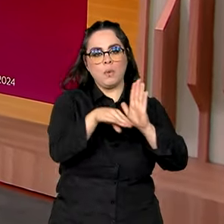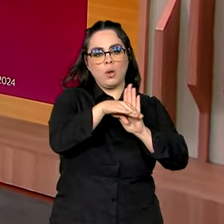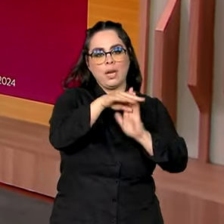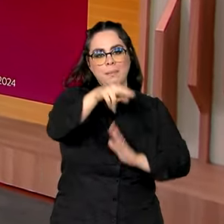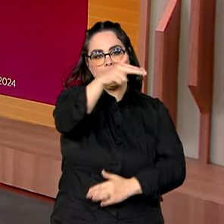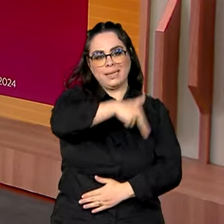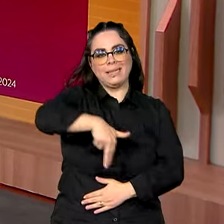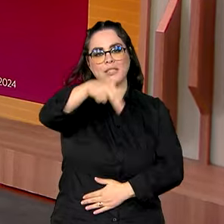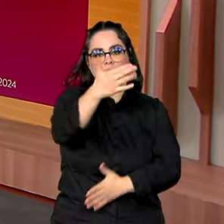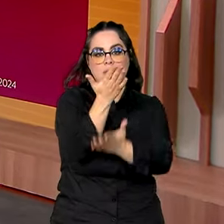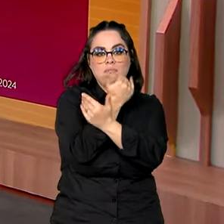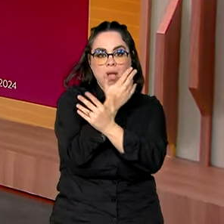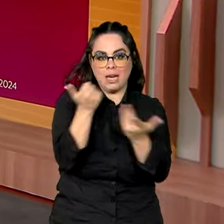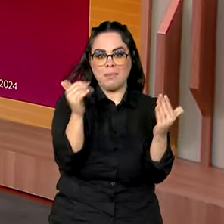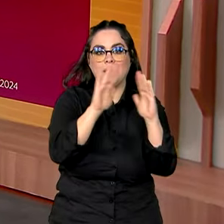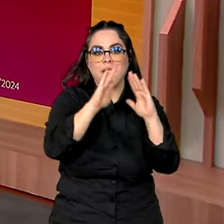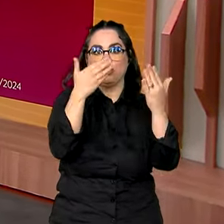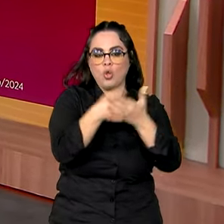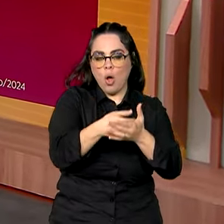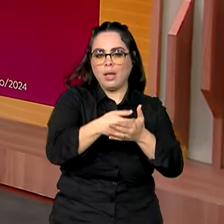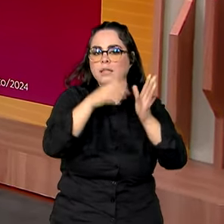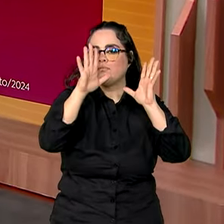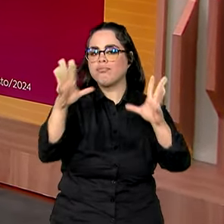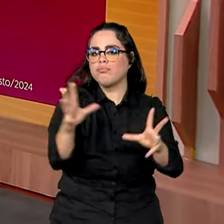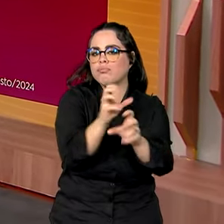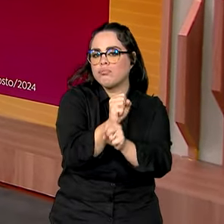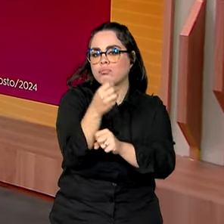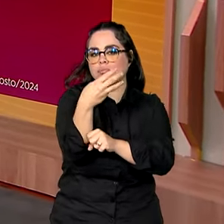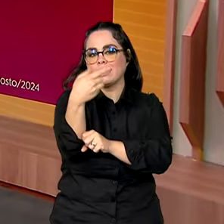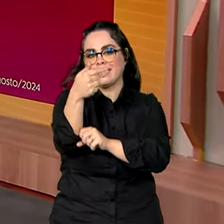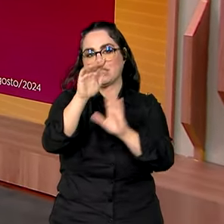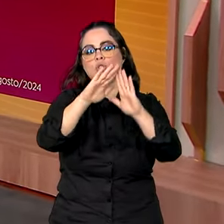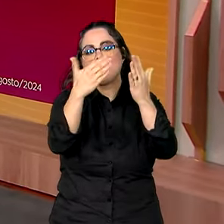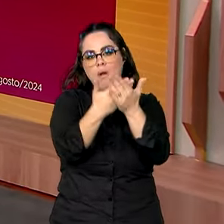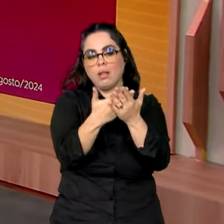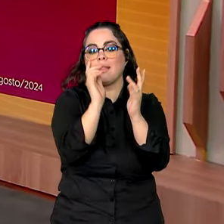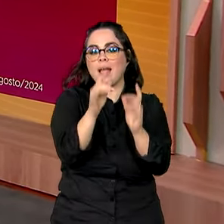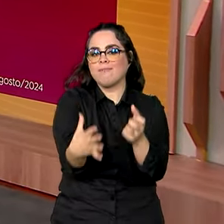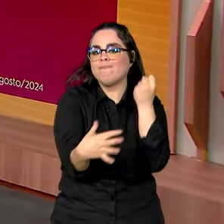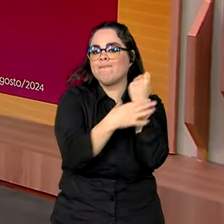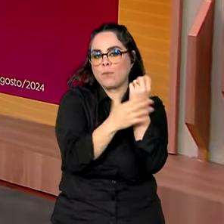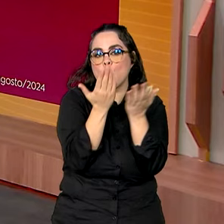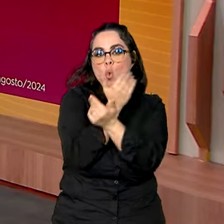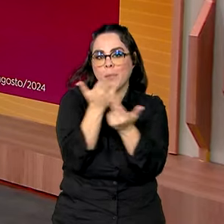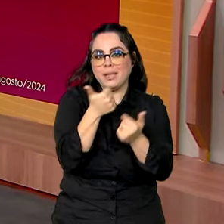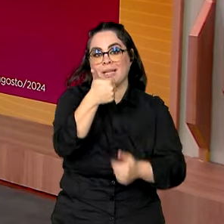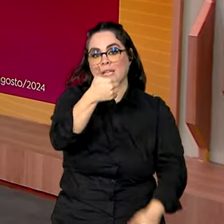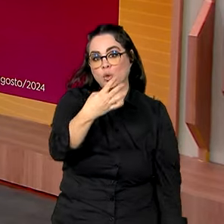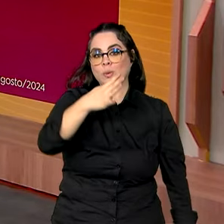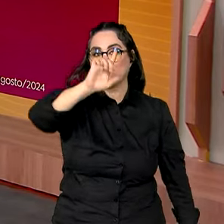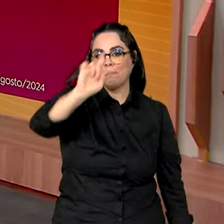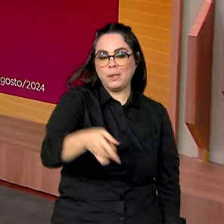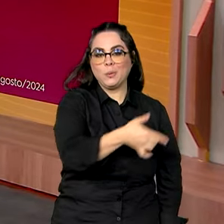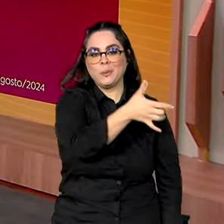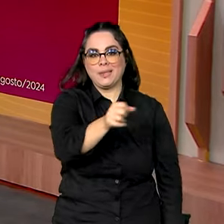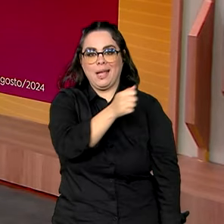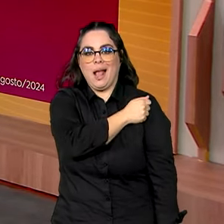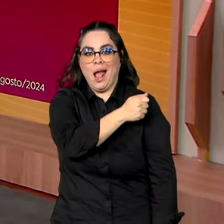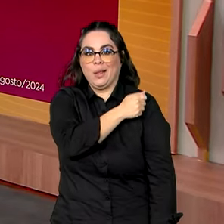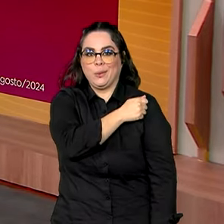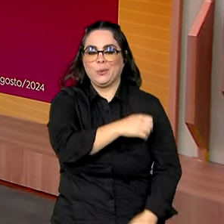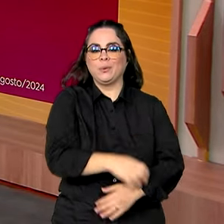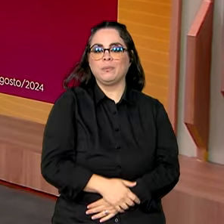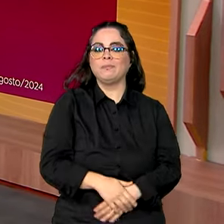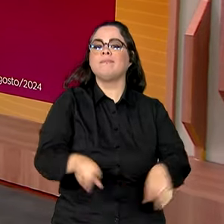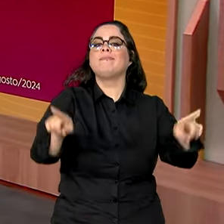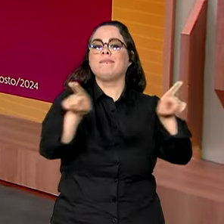de Alimentação Escolar, que atende 37 escolas e garante merenda para 14 mil e 100 estudantes.